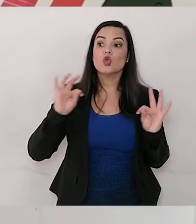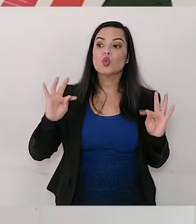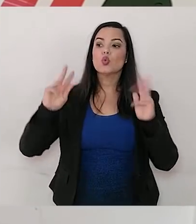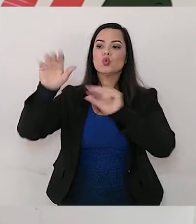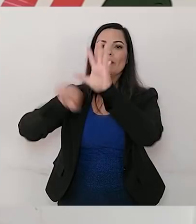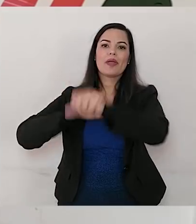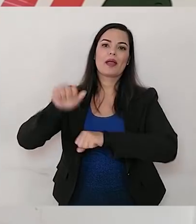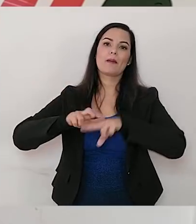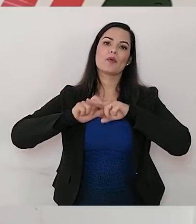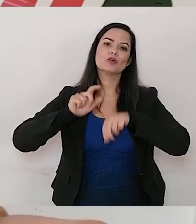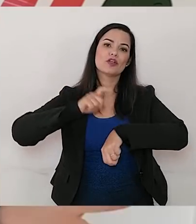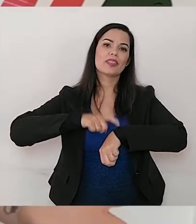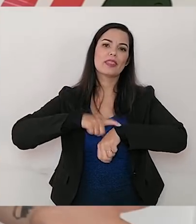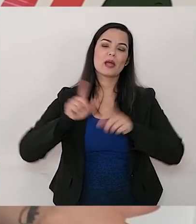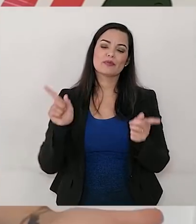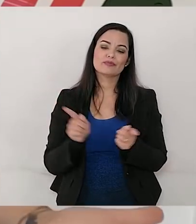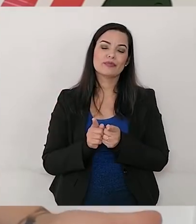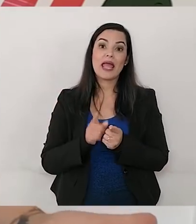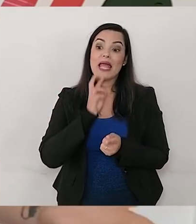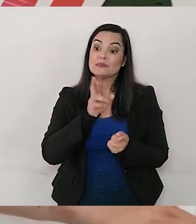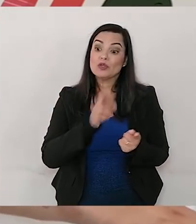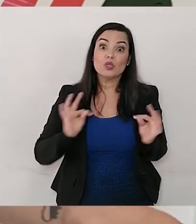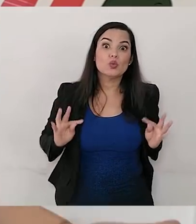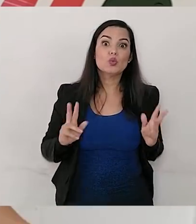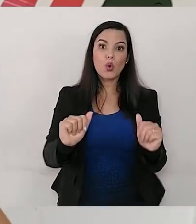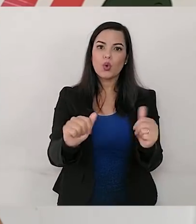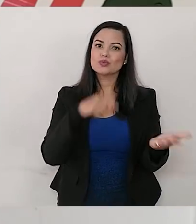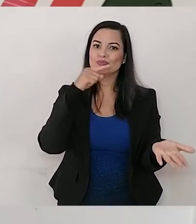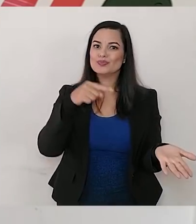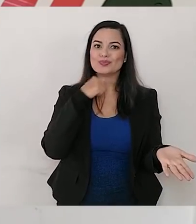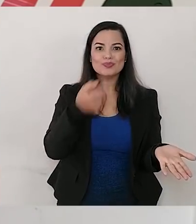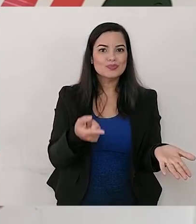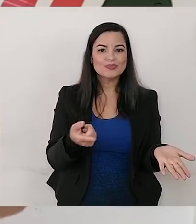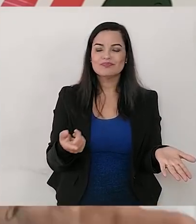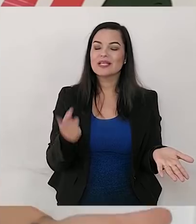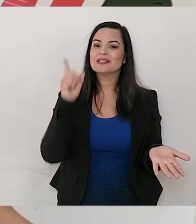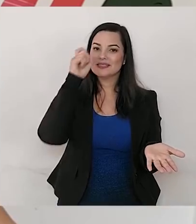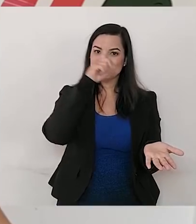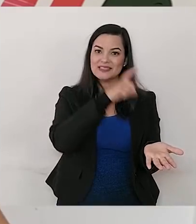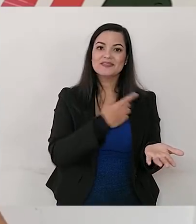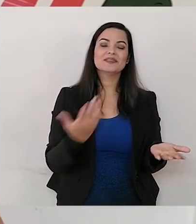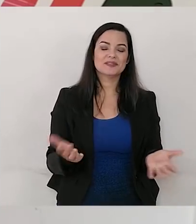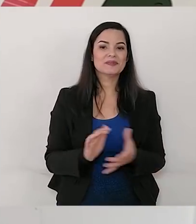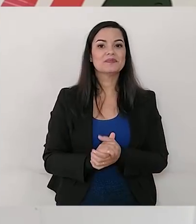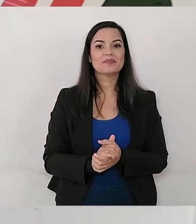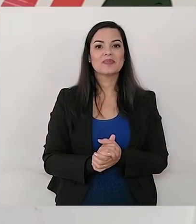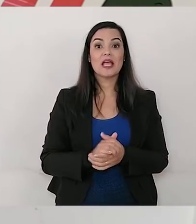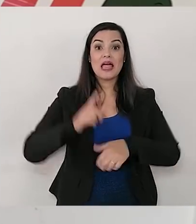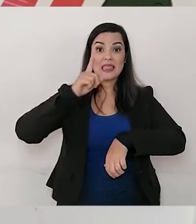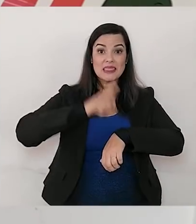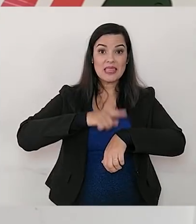nós temos aqui de programa, não dá para respondermos todas as questões, as dúvidas e as curiosidades